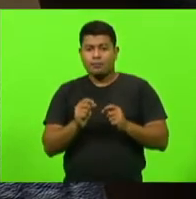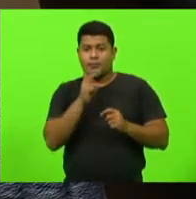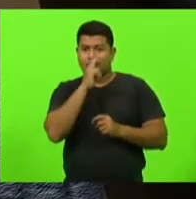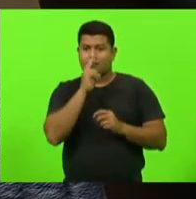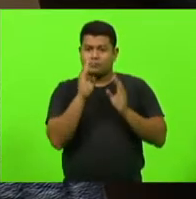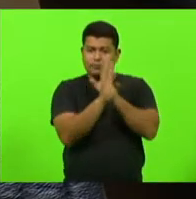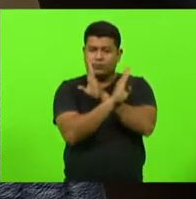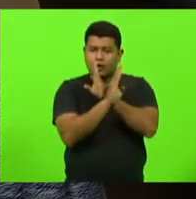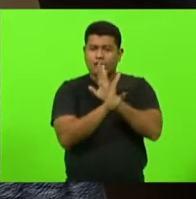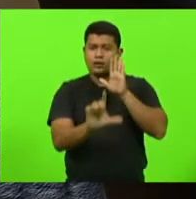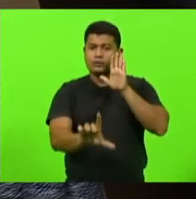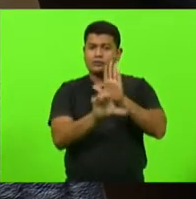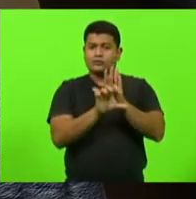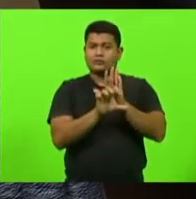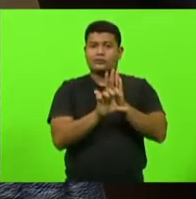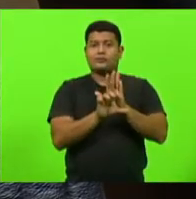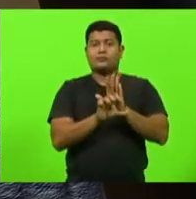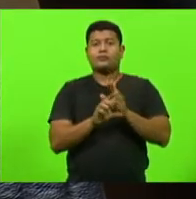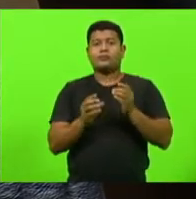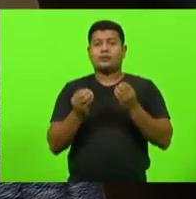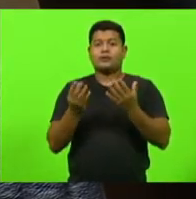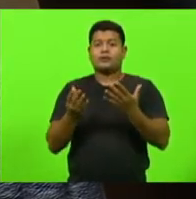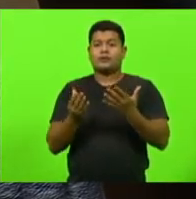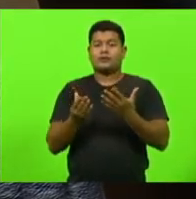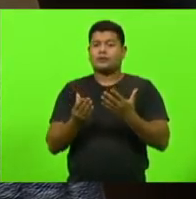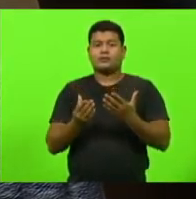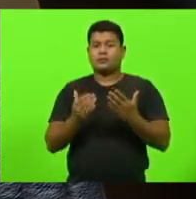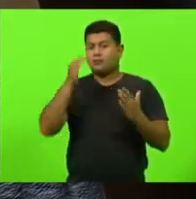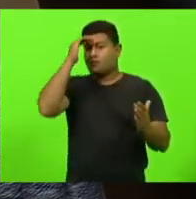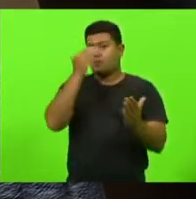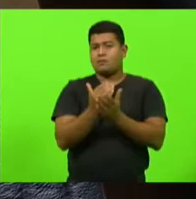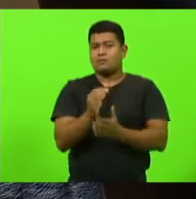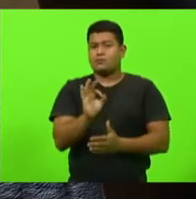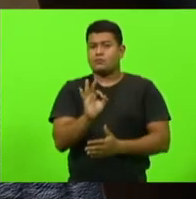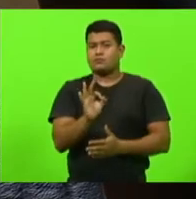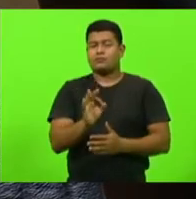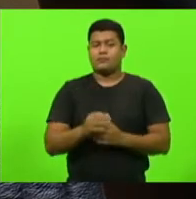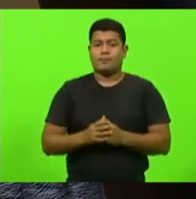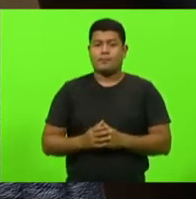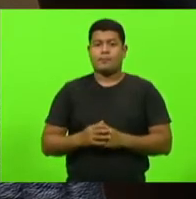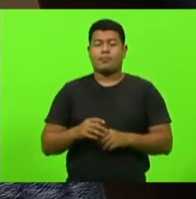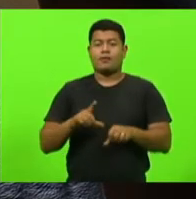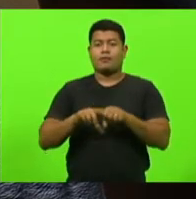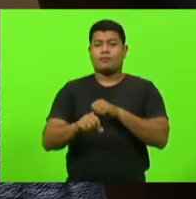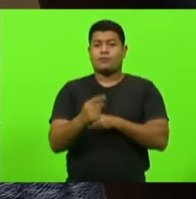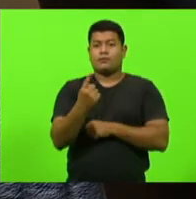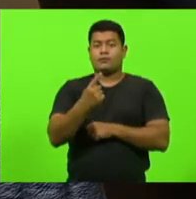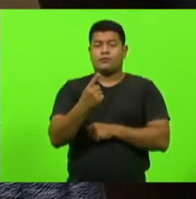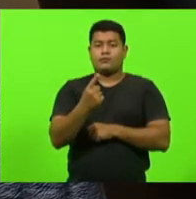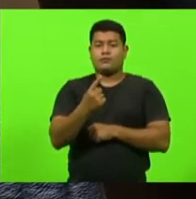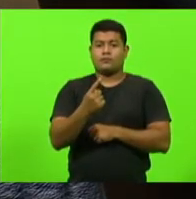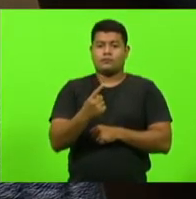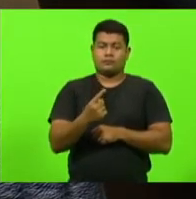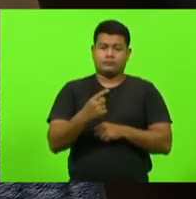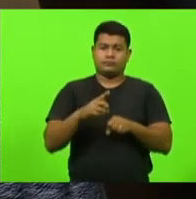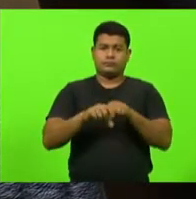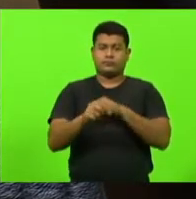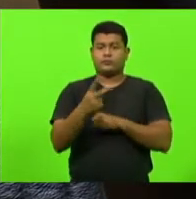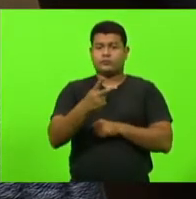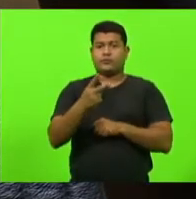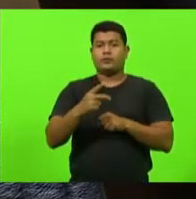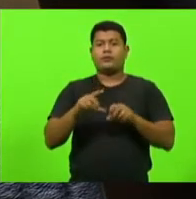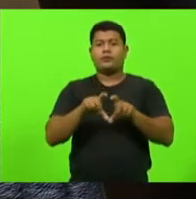desautorizar o governador. Parágrafo único, disposto a capítulo deste artigo, não exclui a recomendação